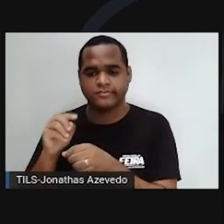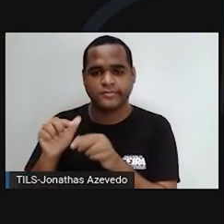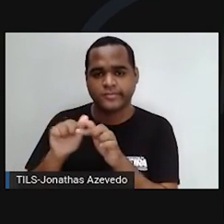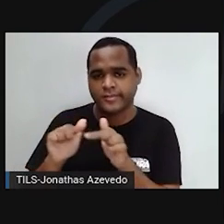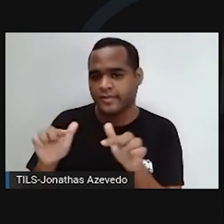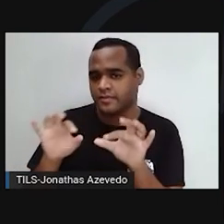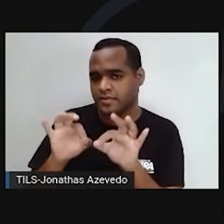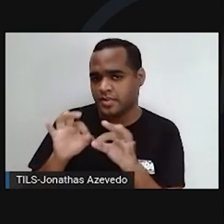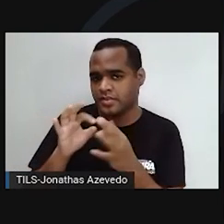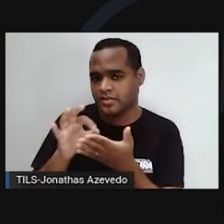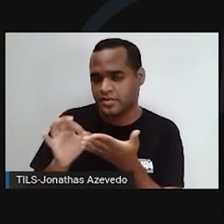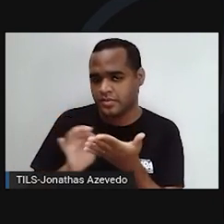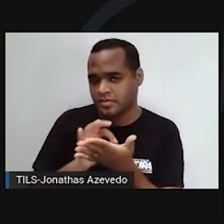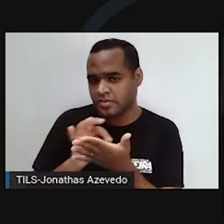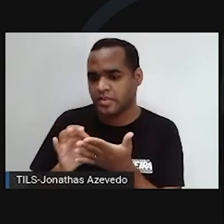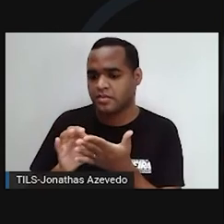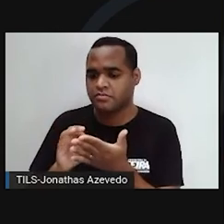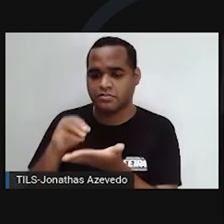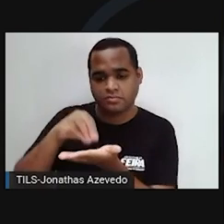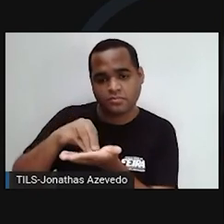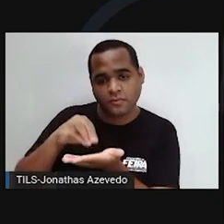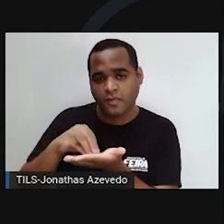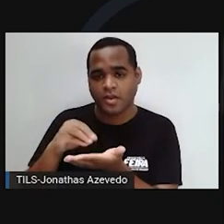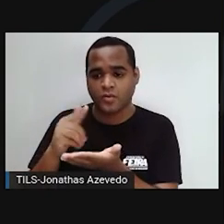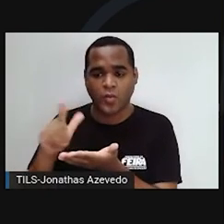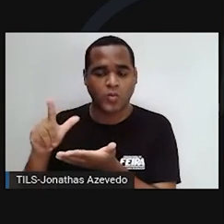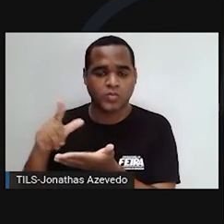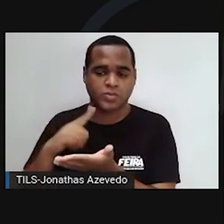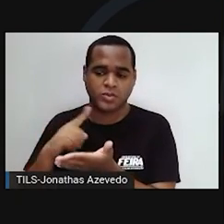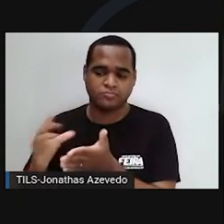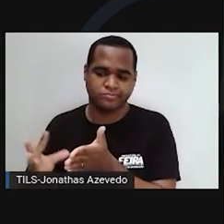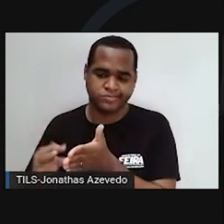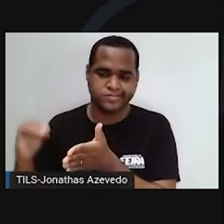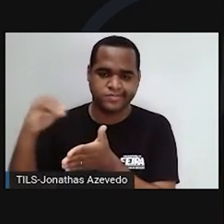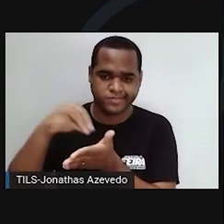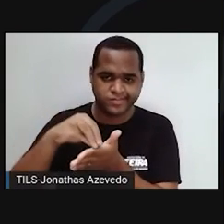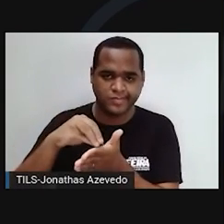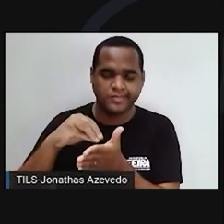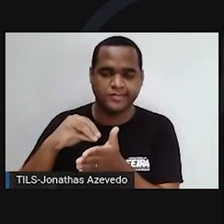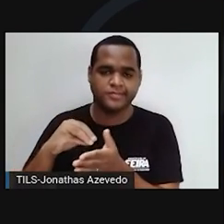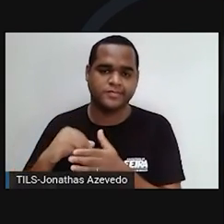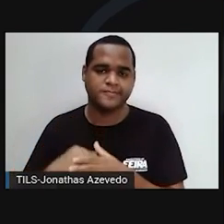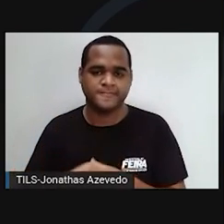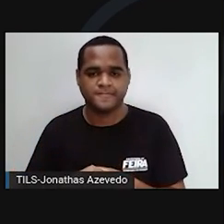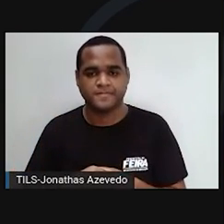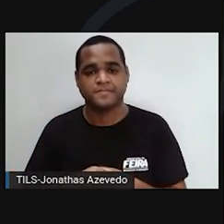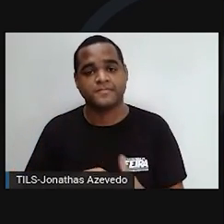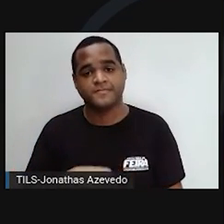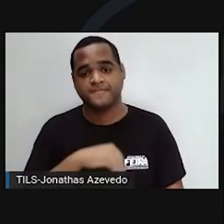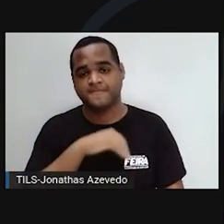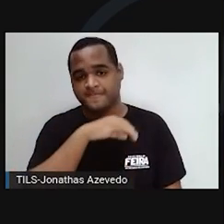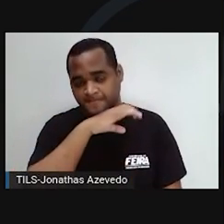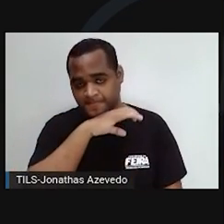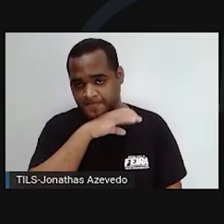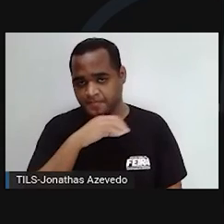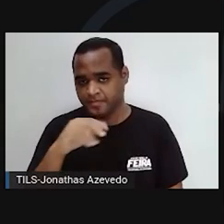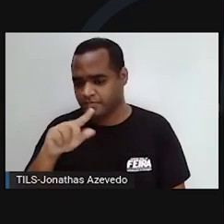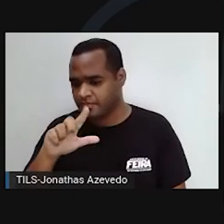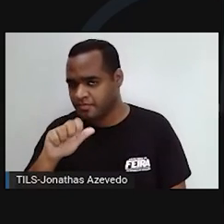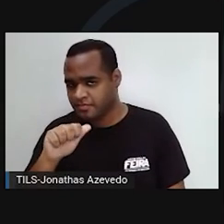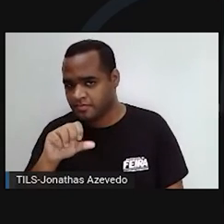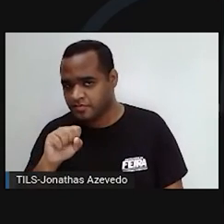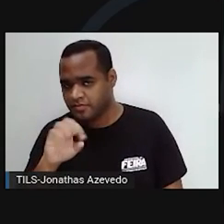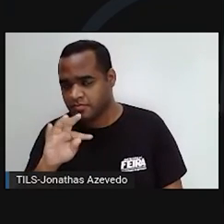nutrientes para a célula, como o amido. Plastos. Então, a célula animal não tem plastos? Não tem.